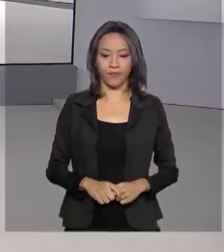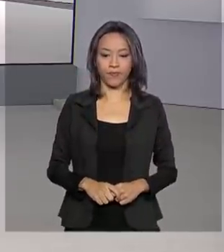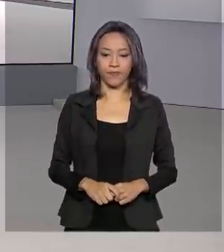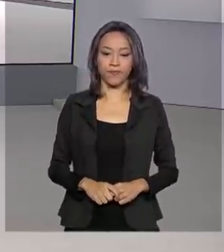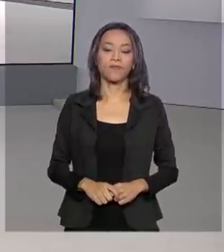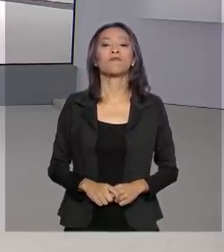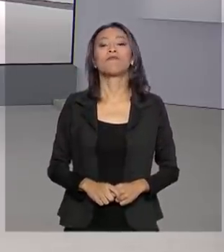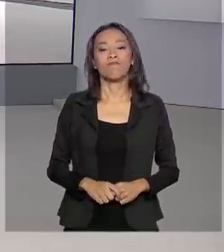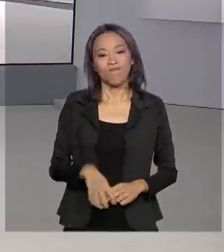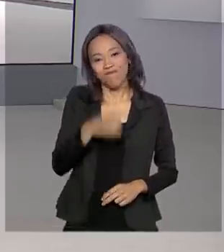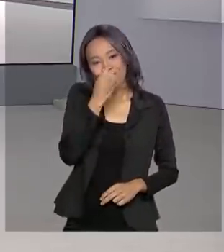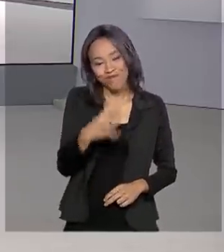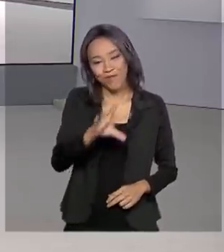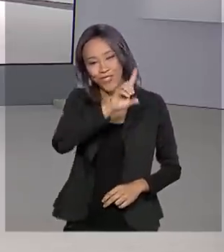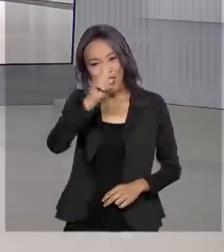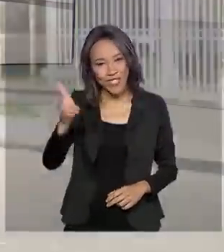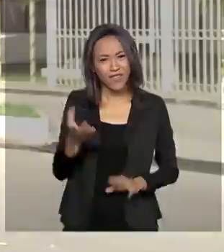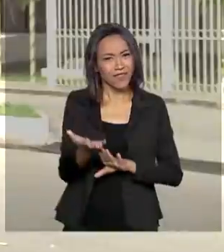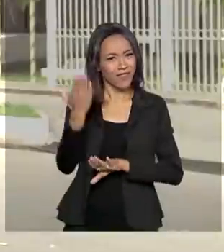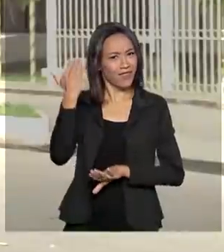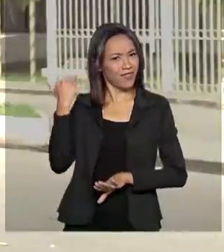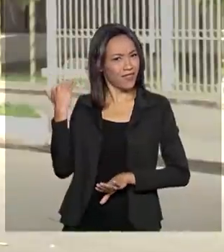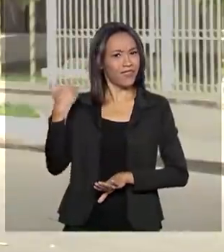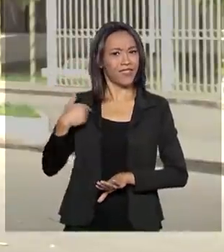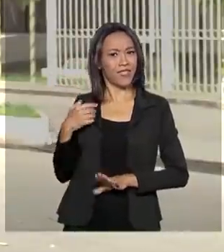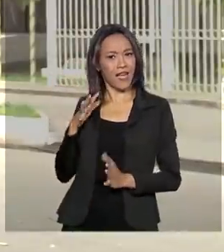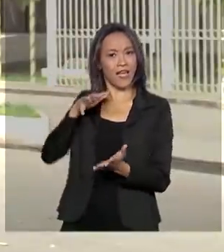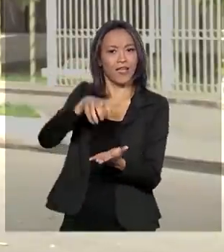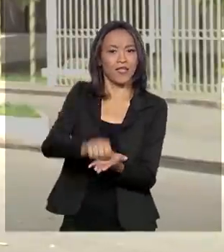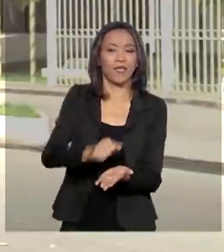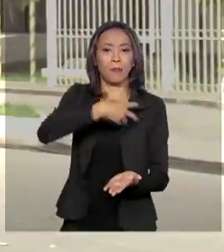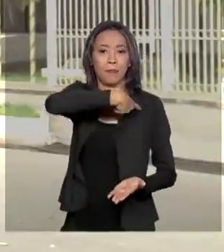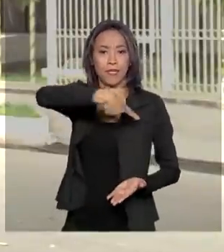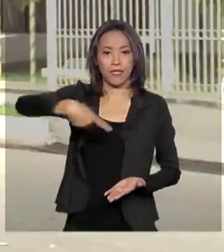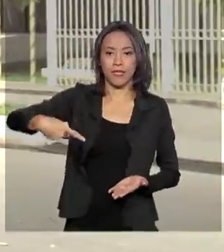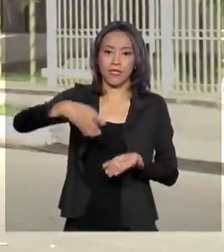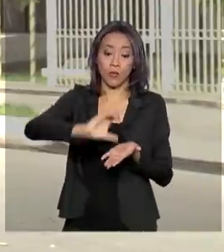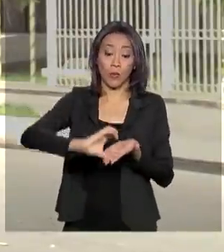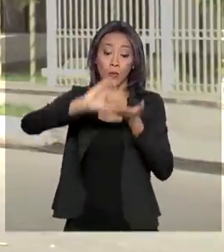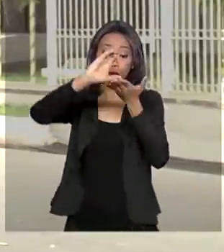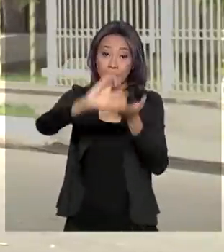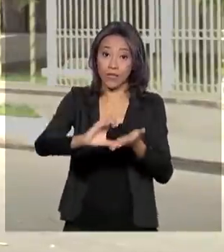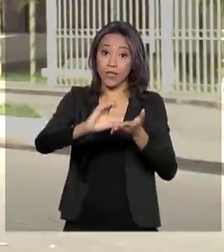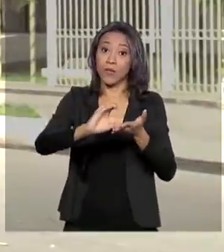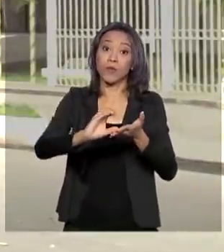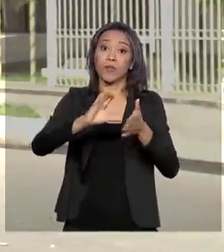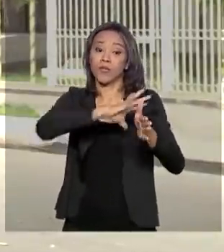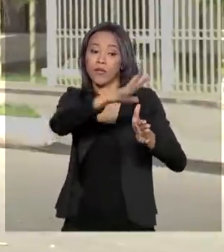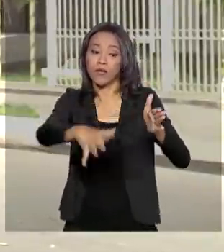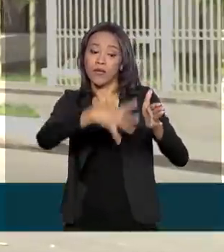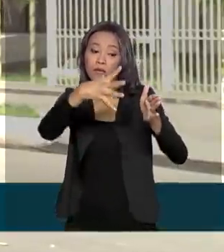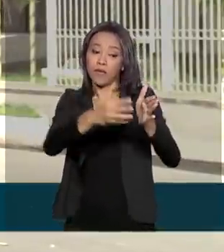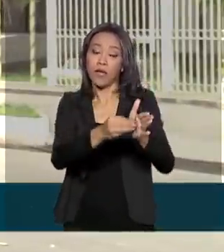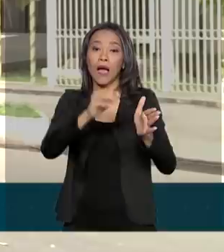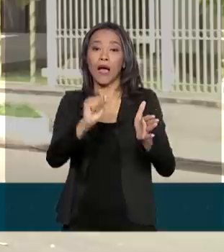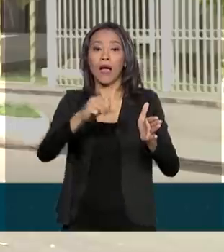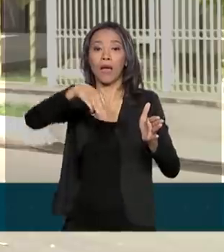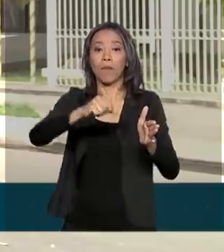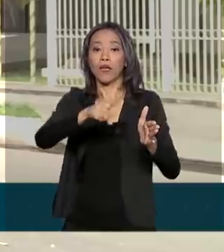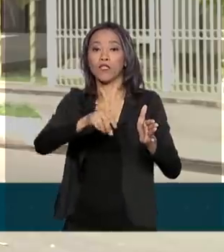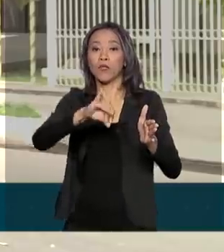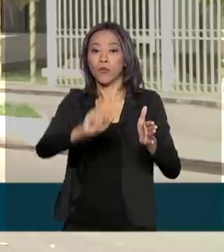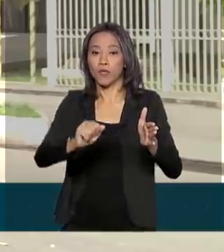Bom dia, Renata. Desde que assumiu a presidência do Conselho Nacional da Amazônia Legal, o vice-presidente da República, Milton Mourão,